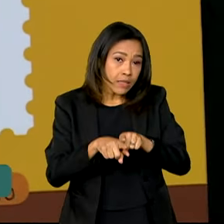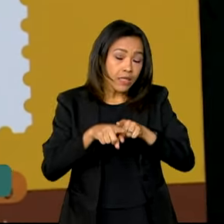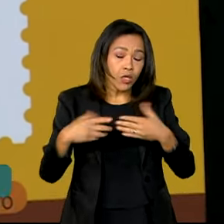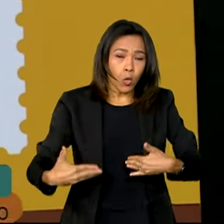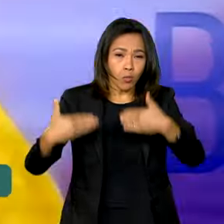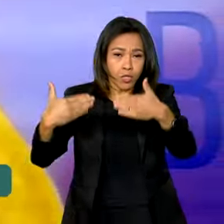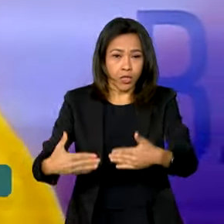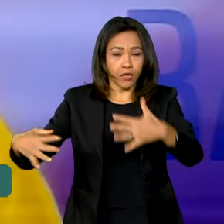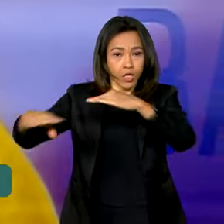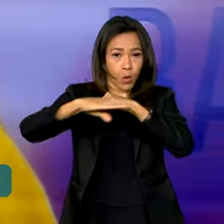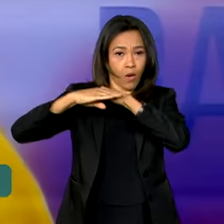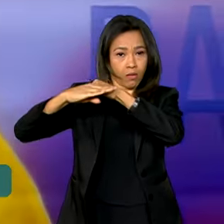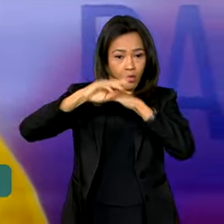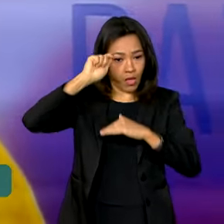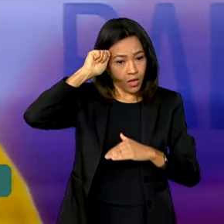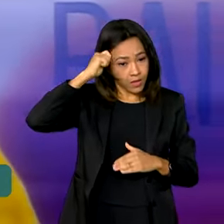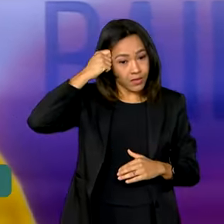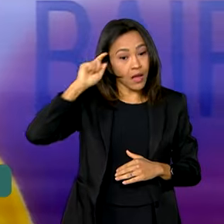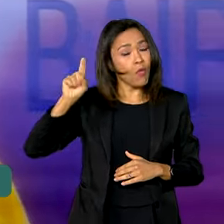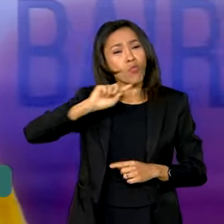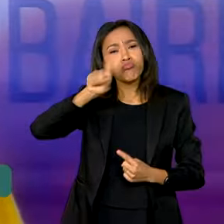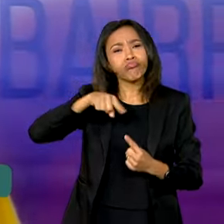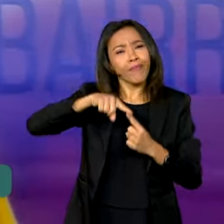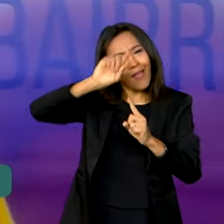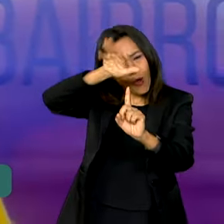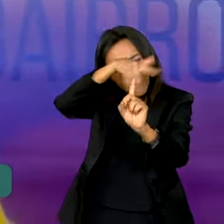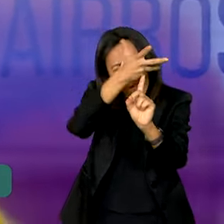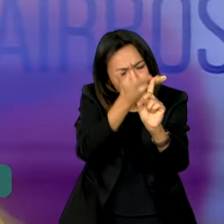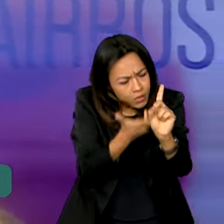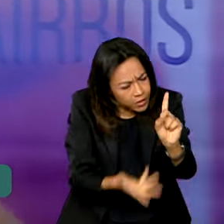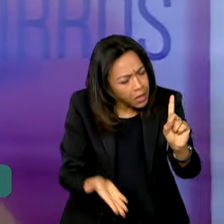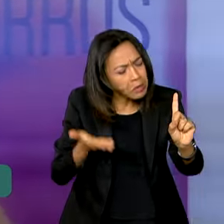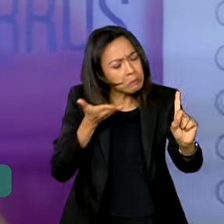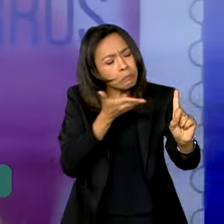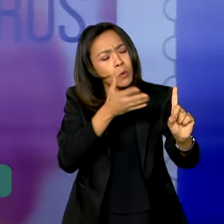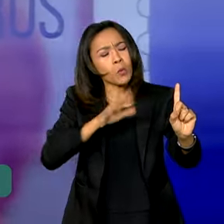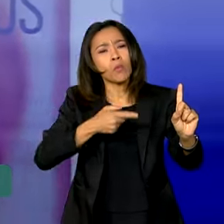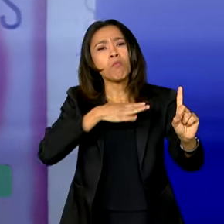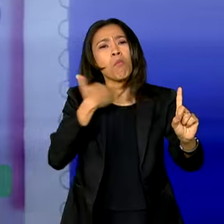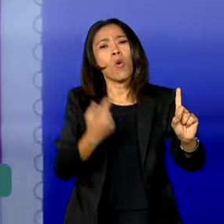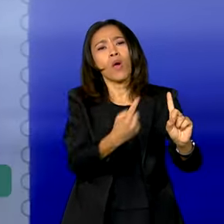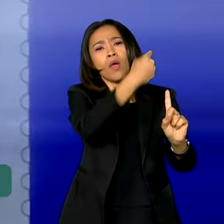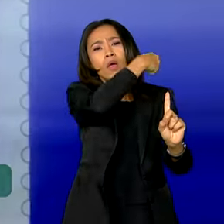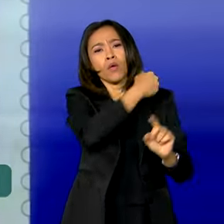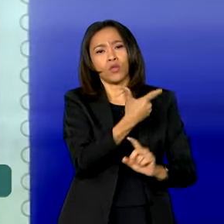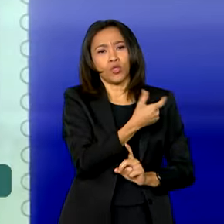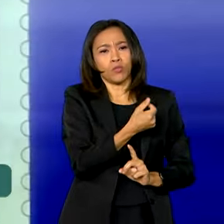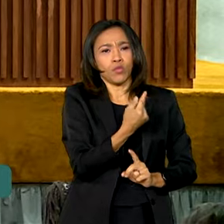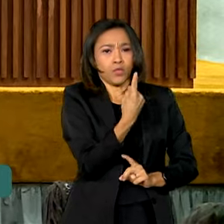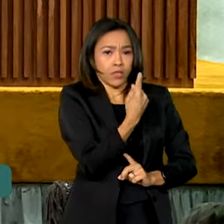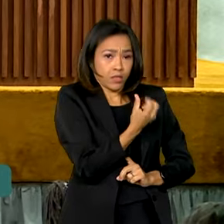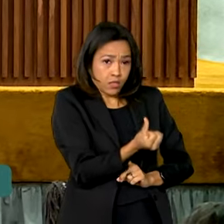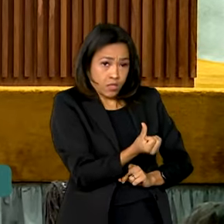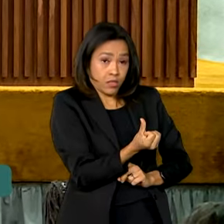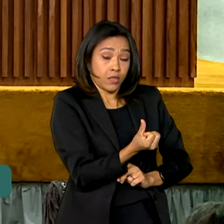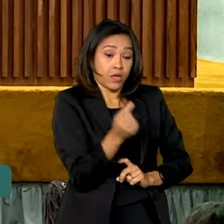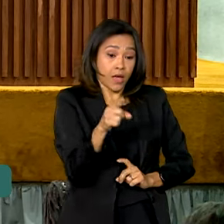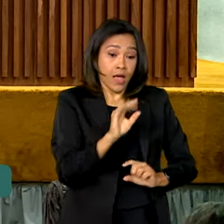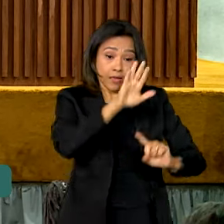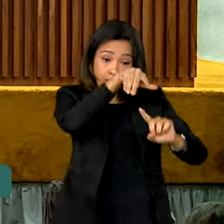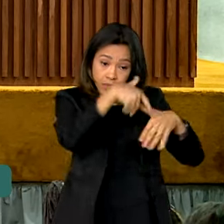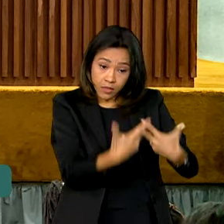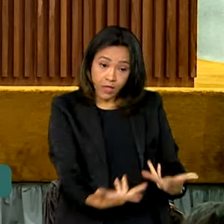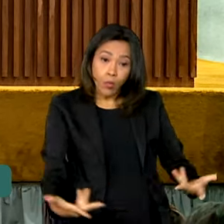Igualdade Racial, a ideia é homenagear o legado de Luísa que faleceu em 2016. A cerimônia de